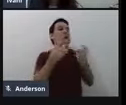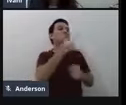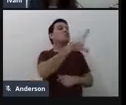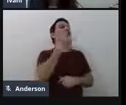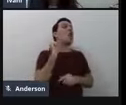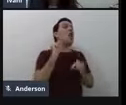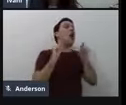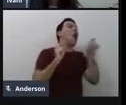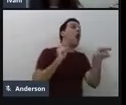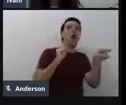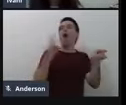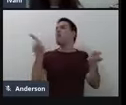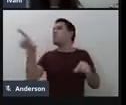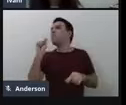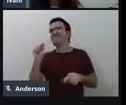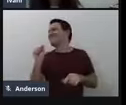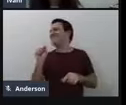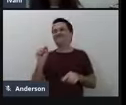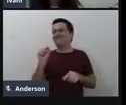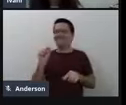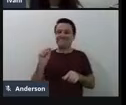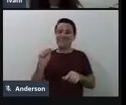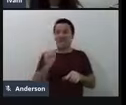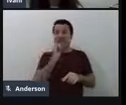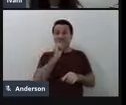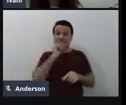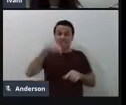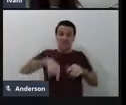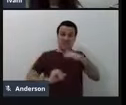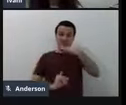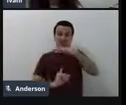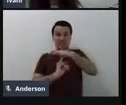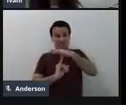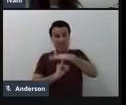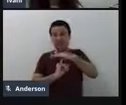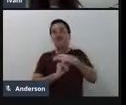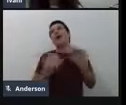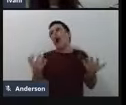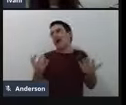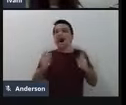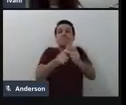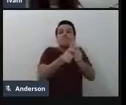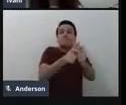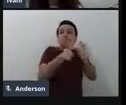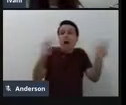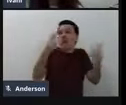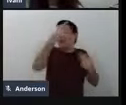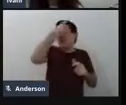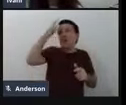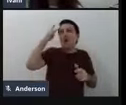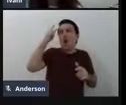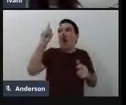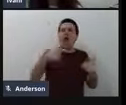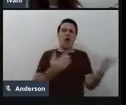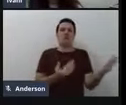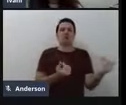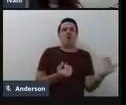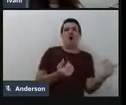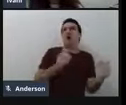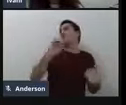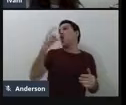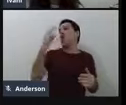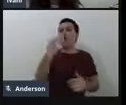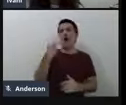numa instituição como a nossa, que de fato o público é pessoas jovens ou pessoas já adultas, né,